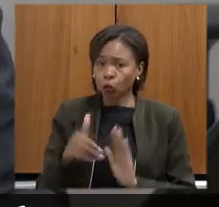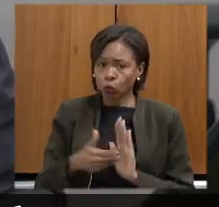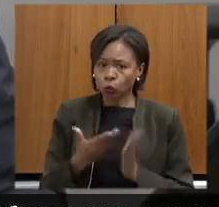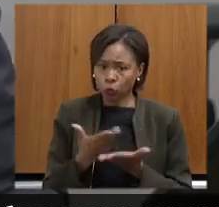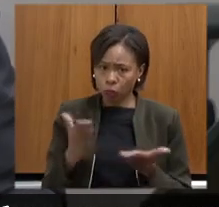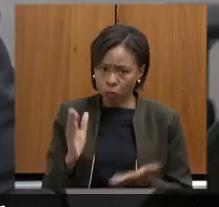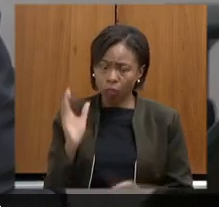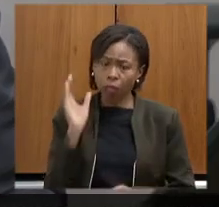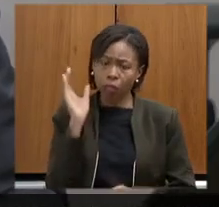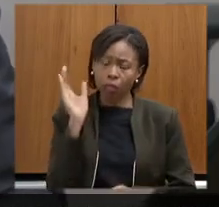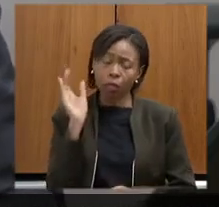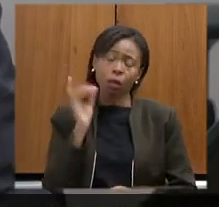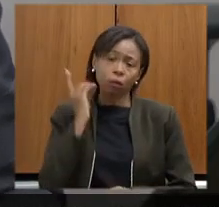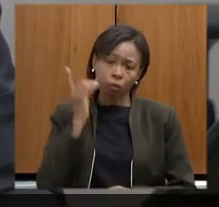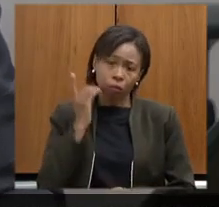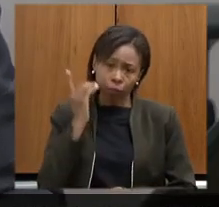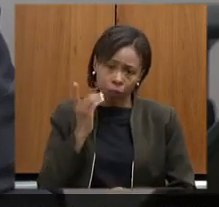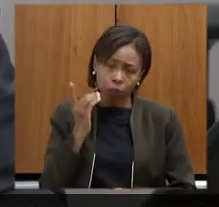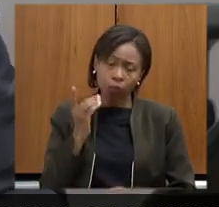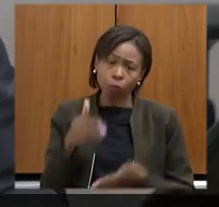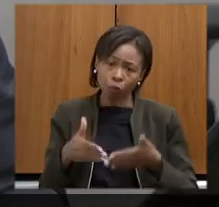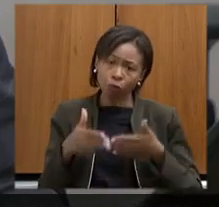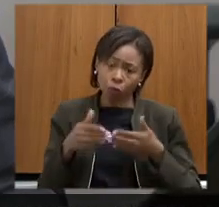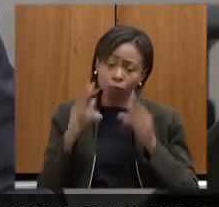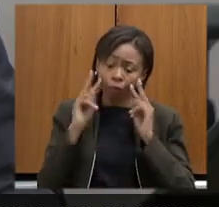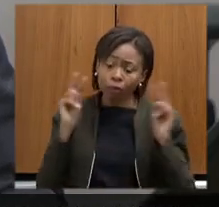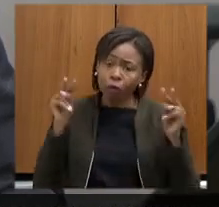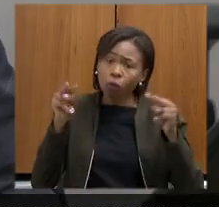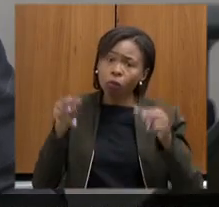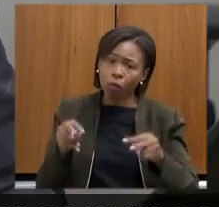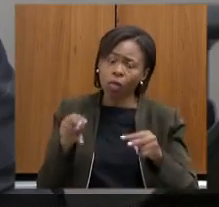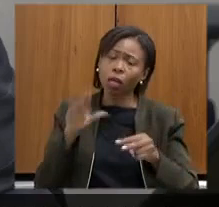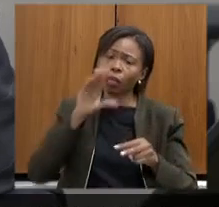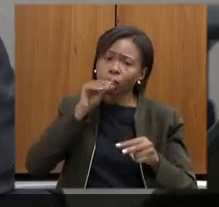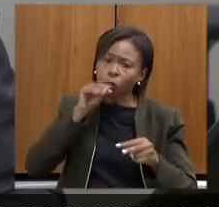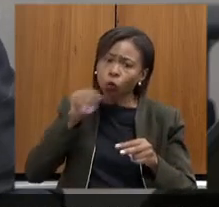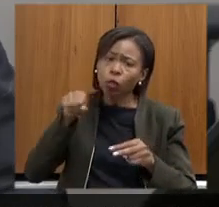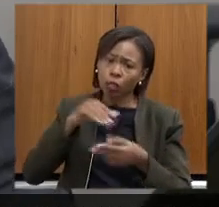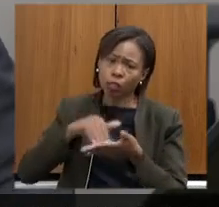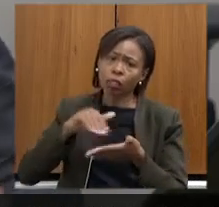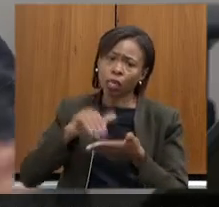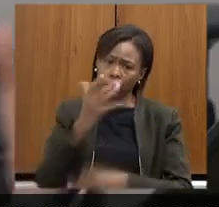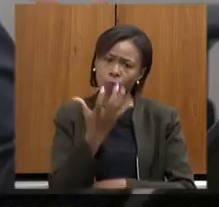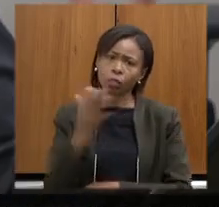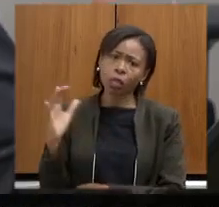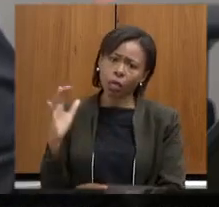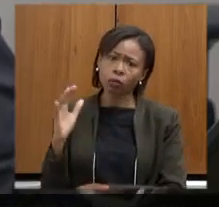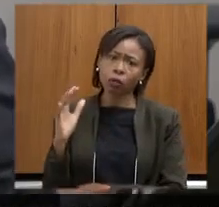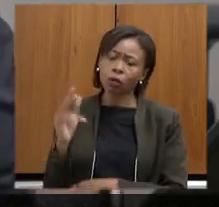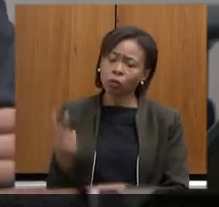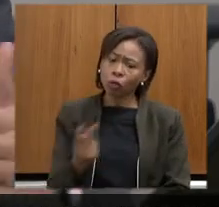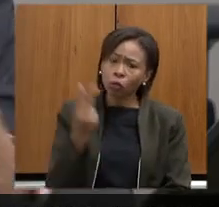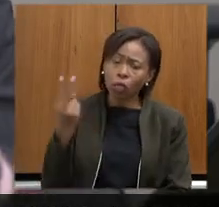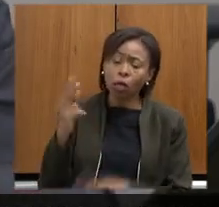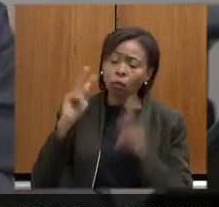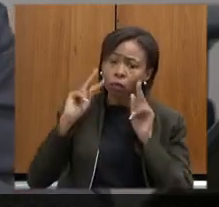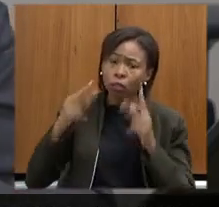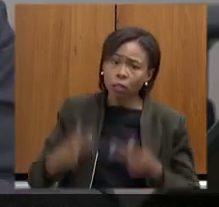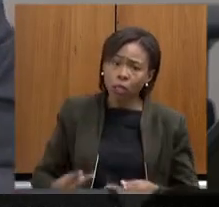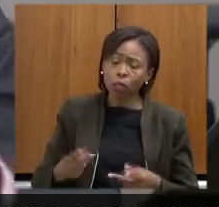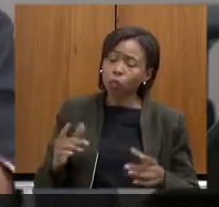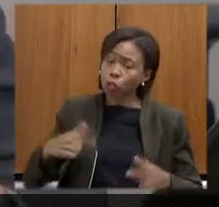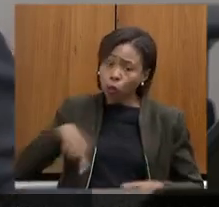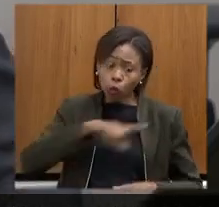para que nós possamos olhar estes servidores de uma forma diferente para que nós possamos aí nos unir independente de posições